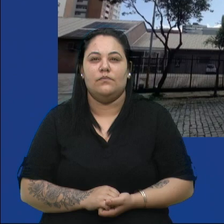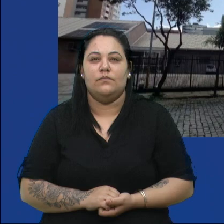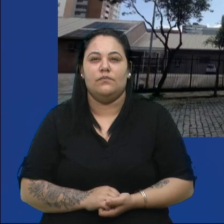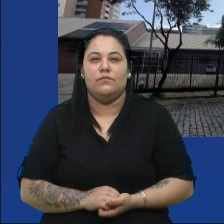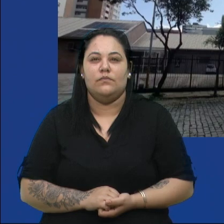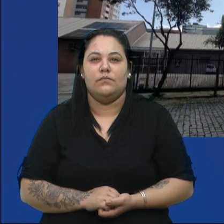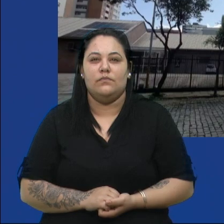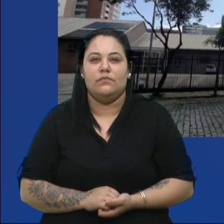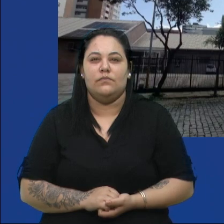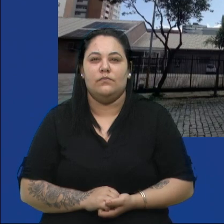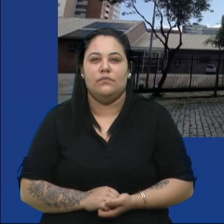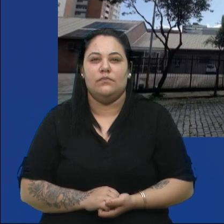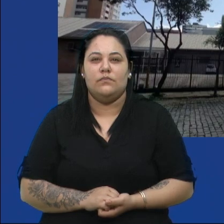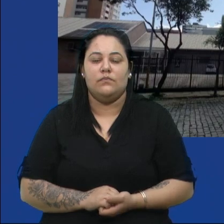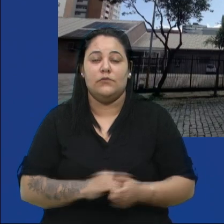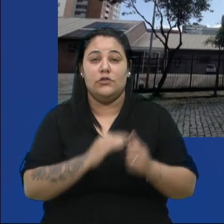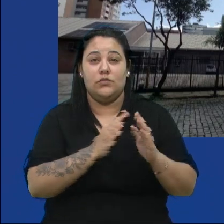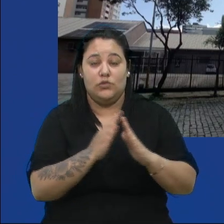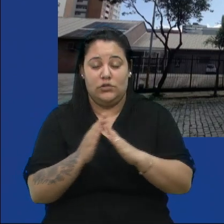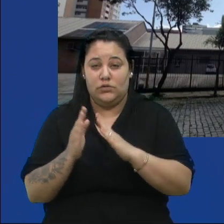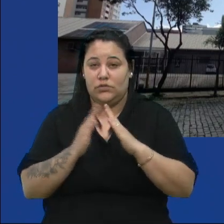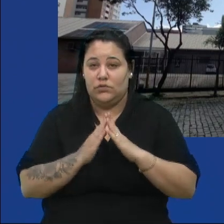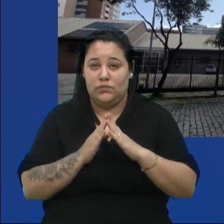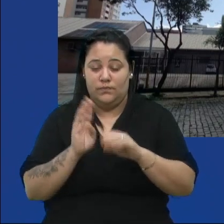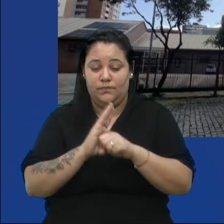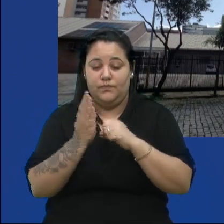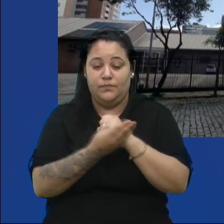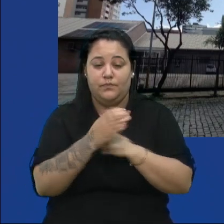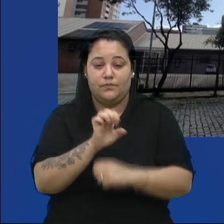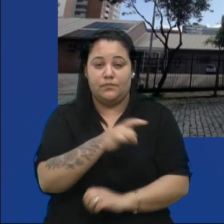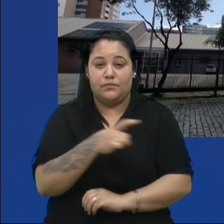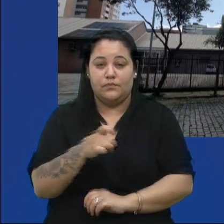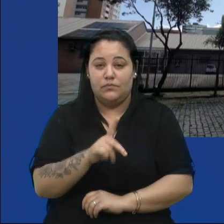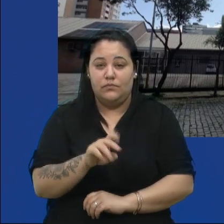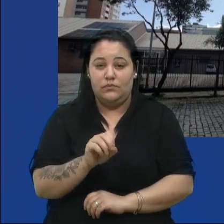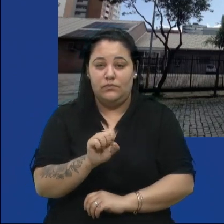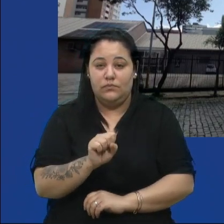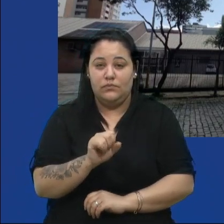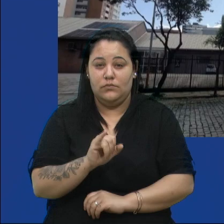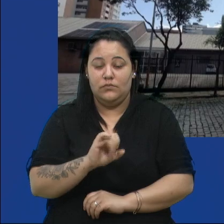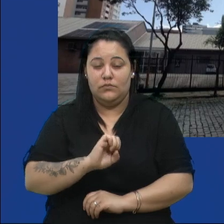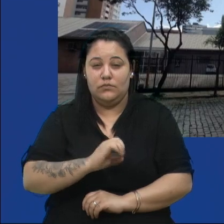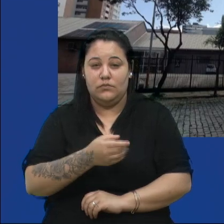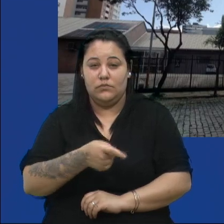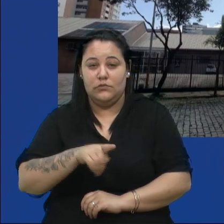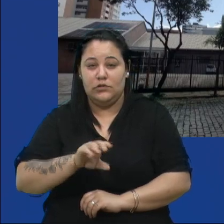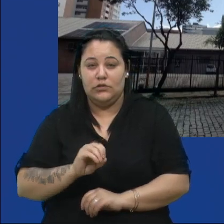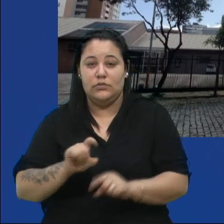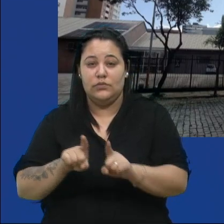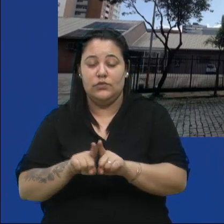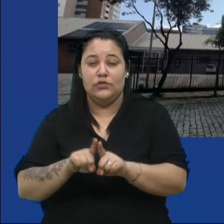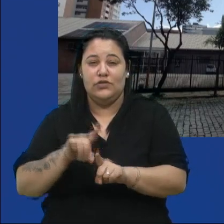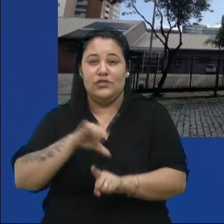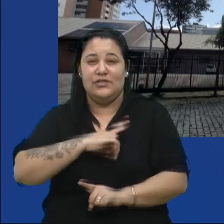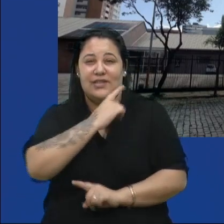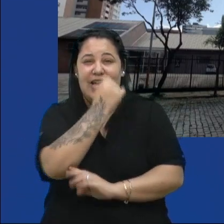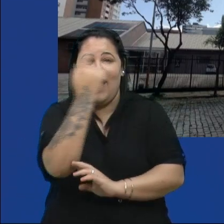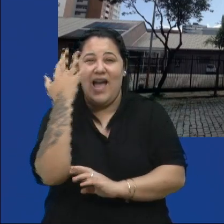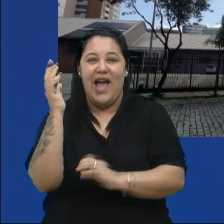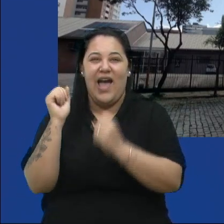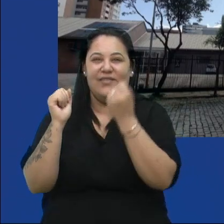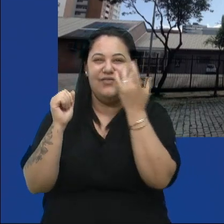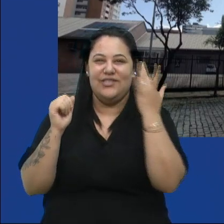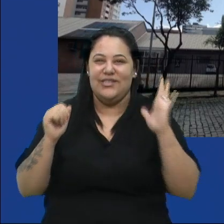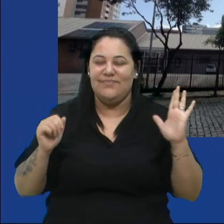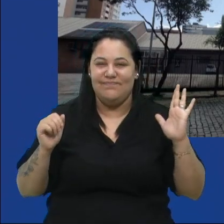Aqui, os moradores aqui do bairro Exposição, e também ali bem na divisa com o bairro Panassolo, existiam árvores que estavam tomando